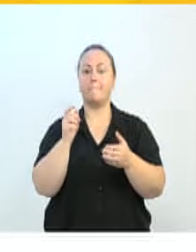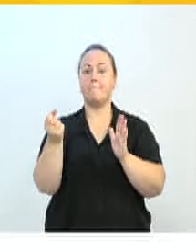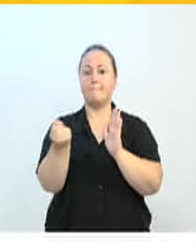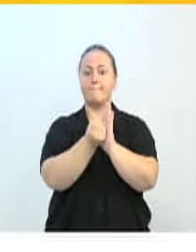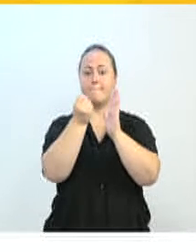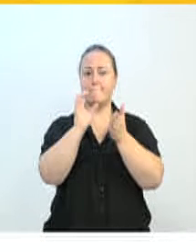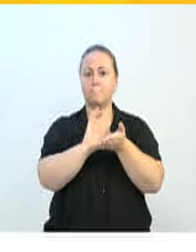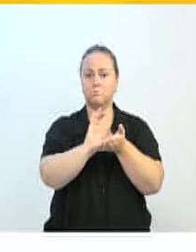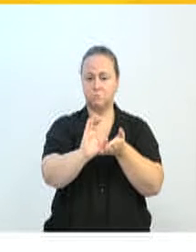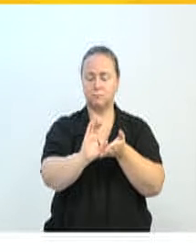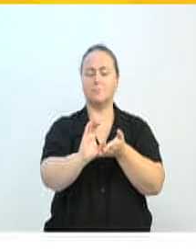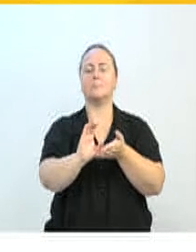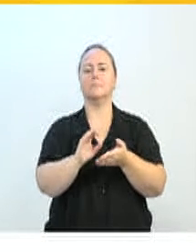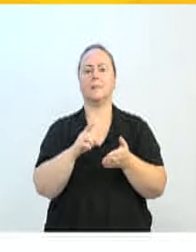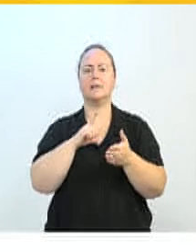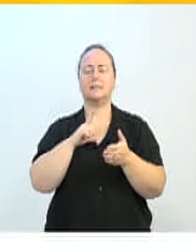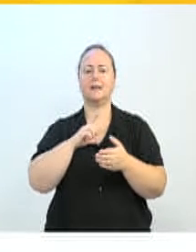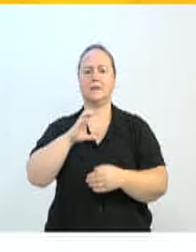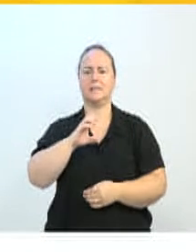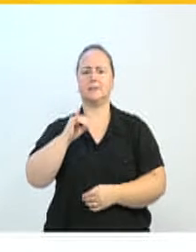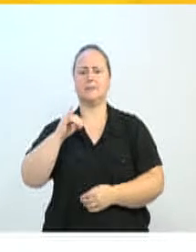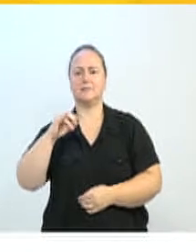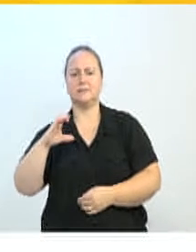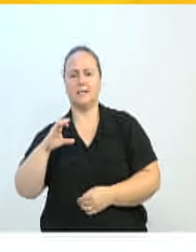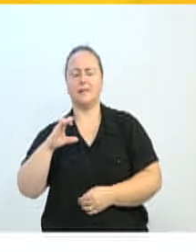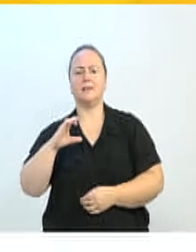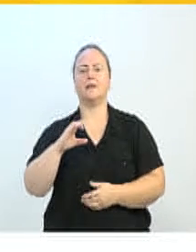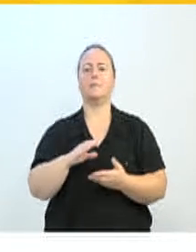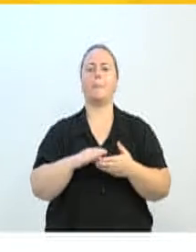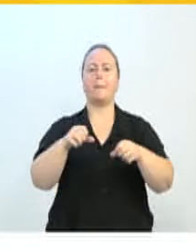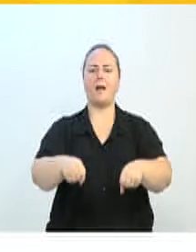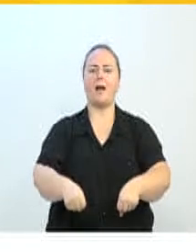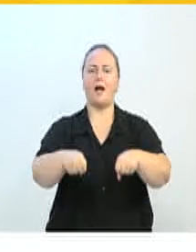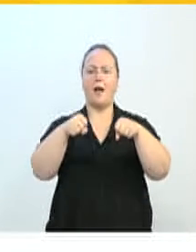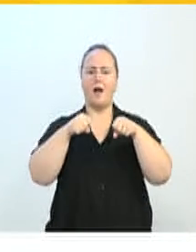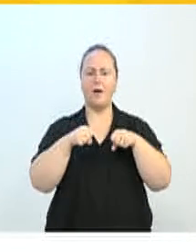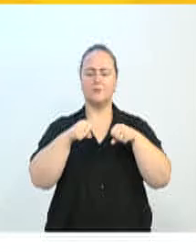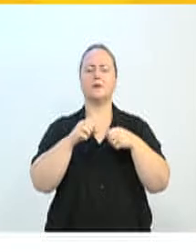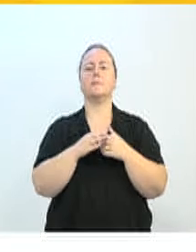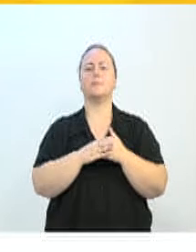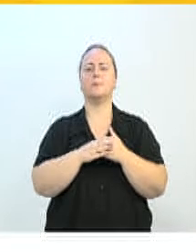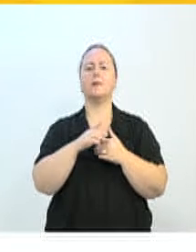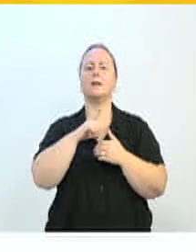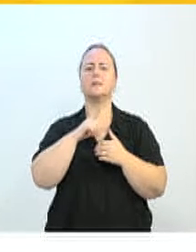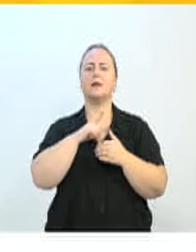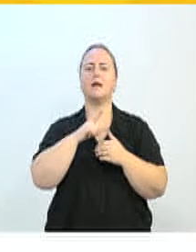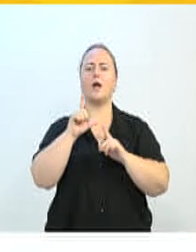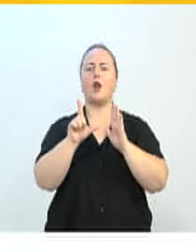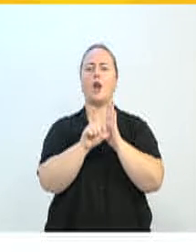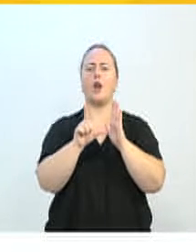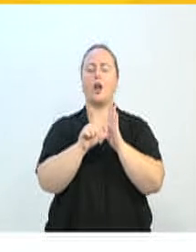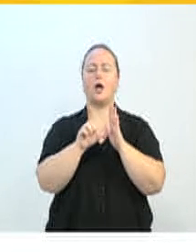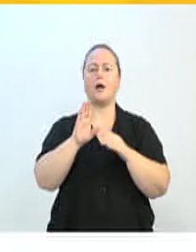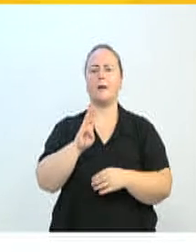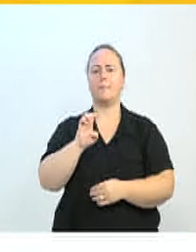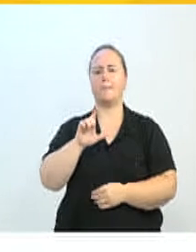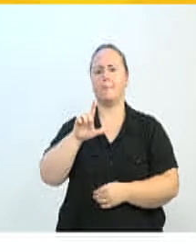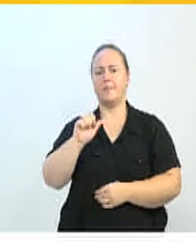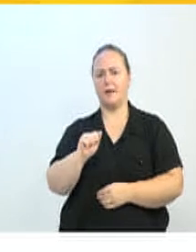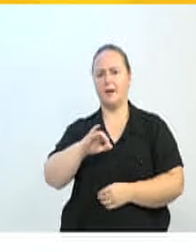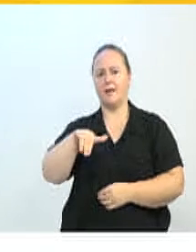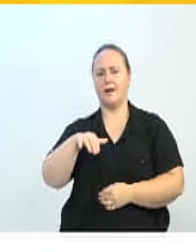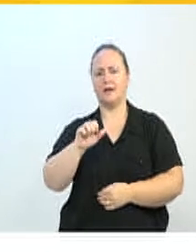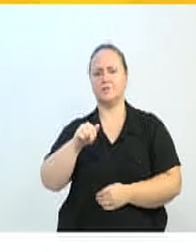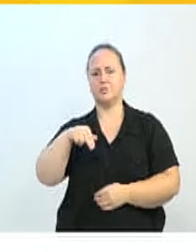Blumenau, Silmac, Altenburg, Bela Janela, Ico Odontologia e Unimed. Essas